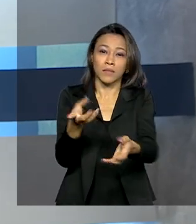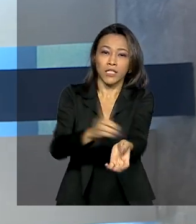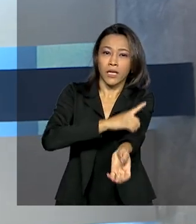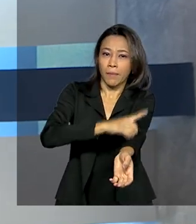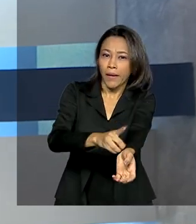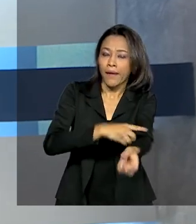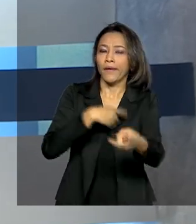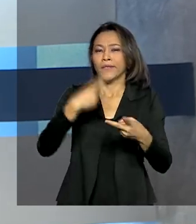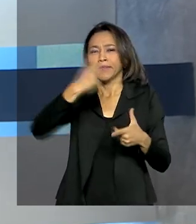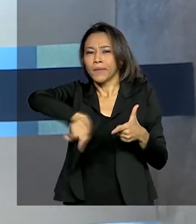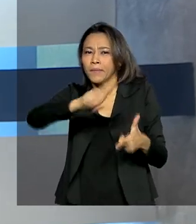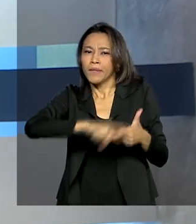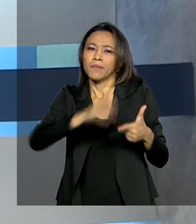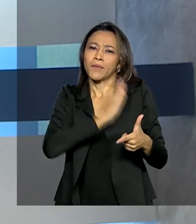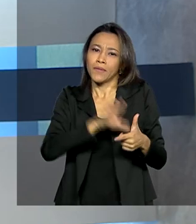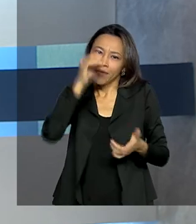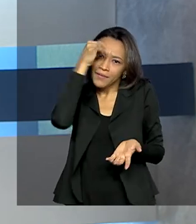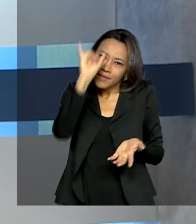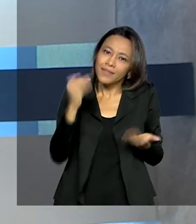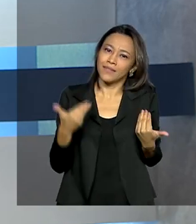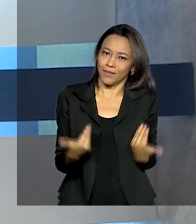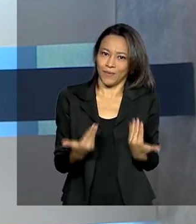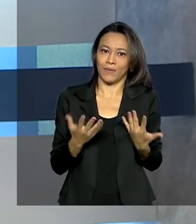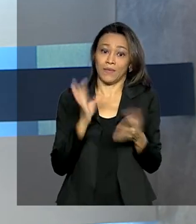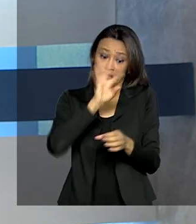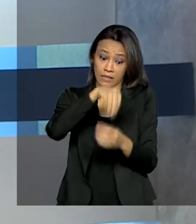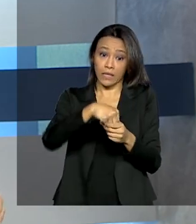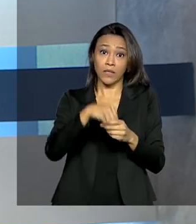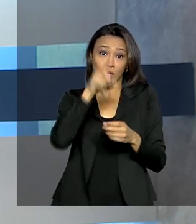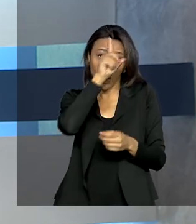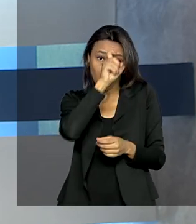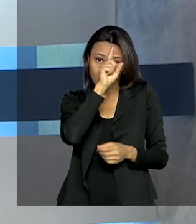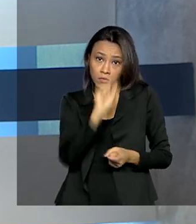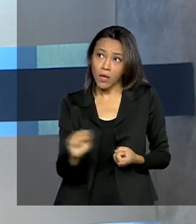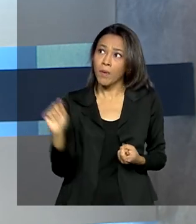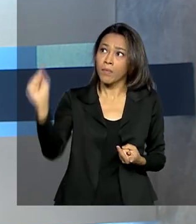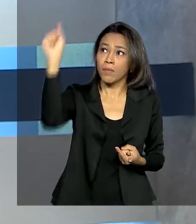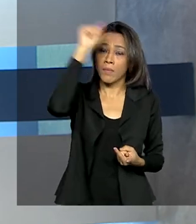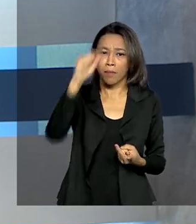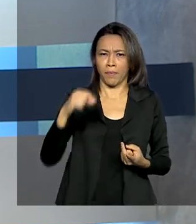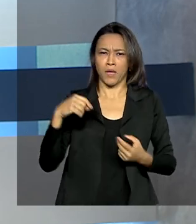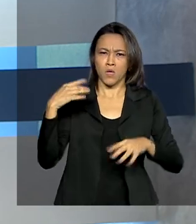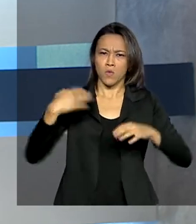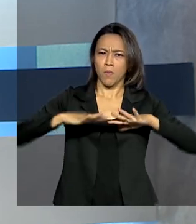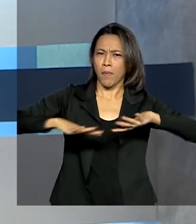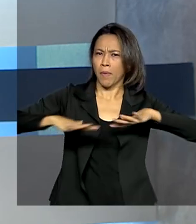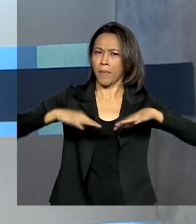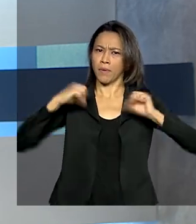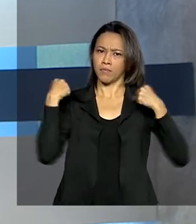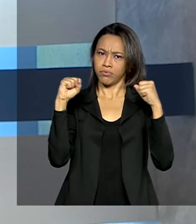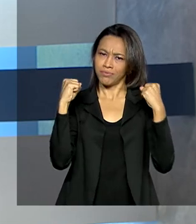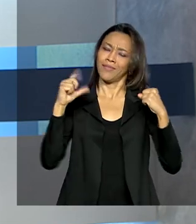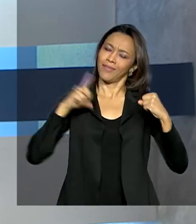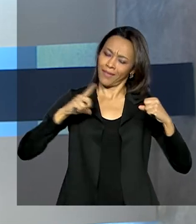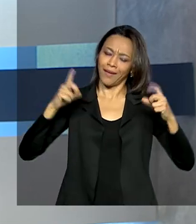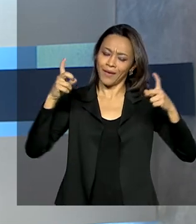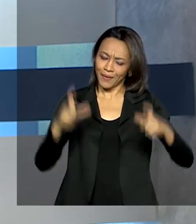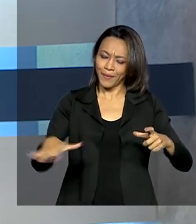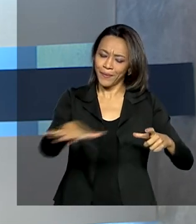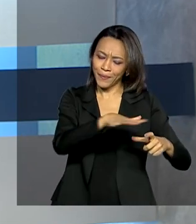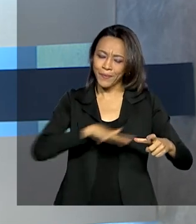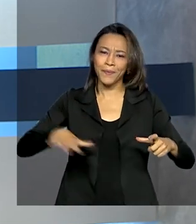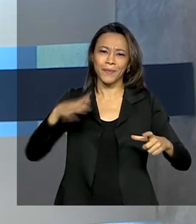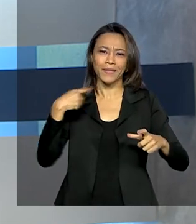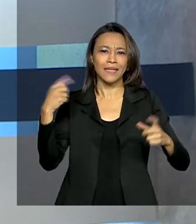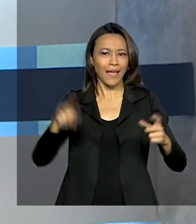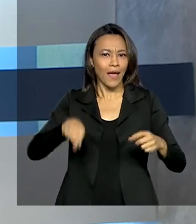também problemas cardiovasculares. E dentro dos hospitais, as atividades físicas também têm espaço e são muito utilizadas